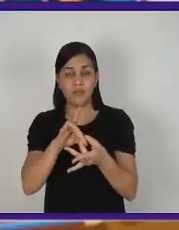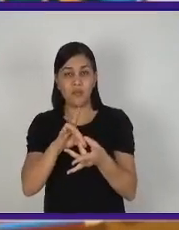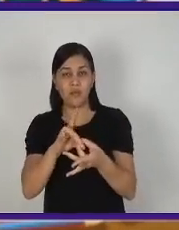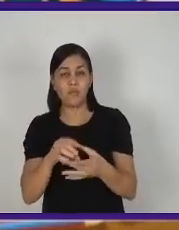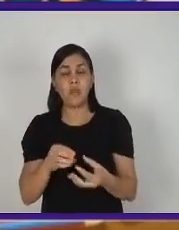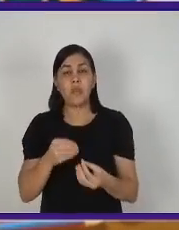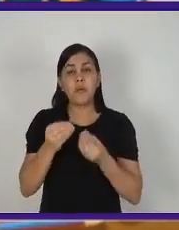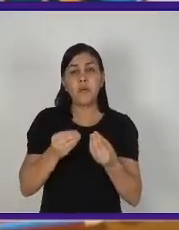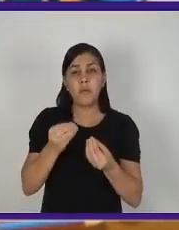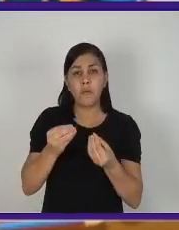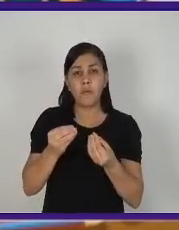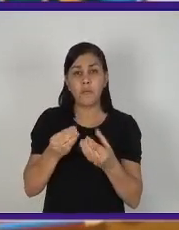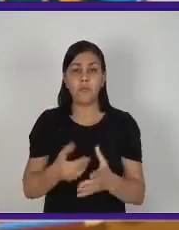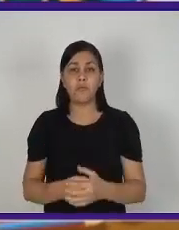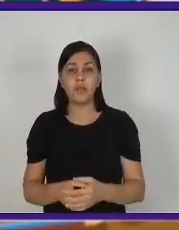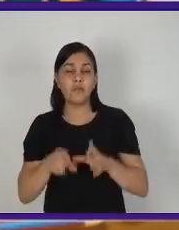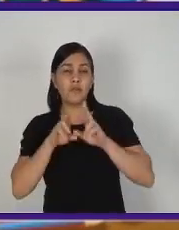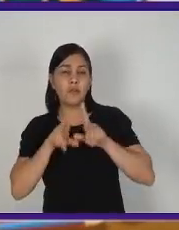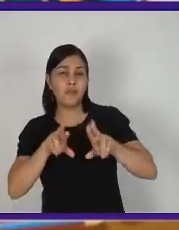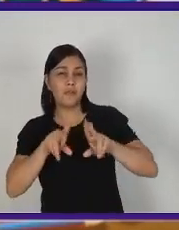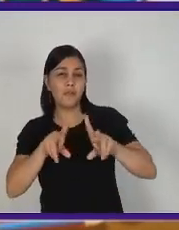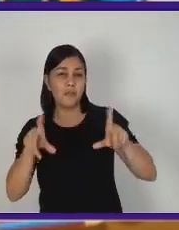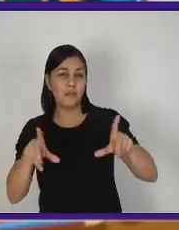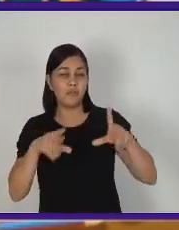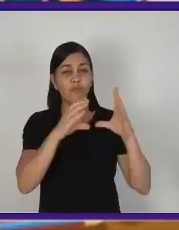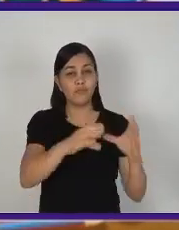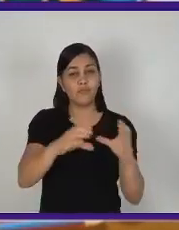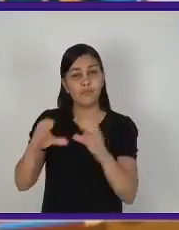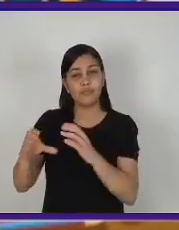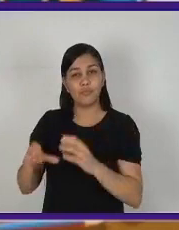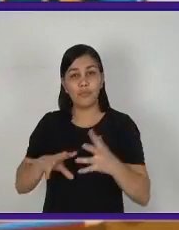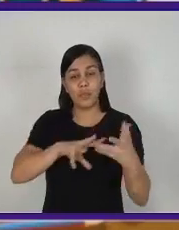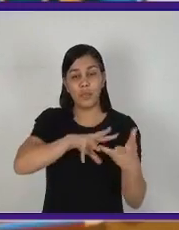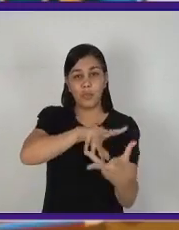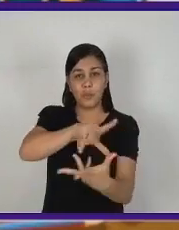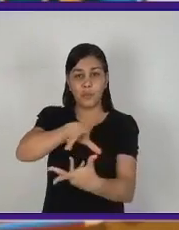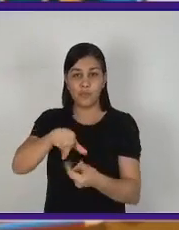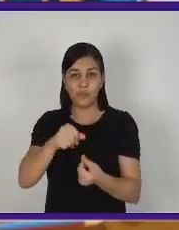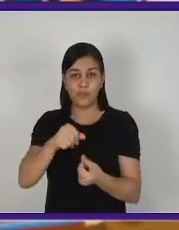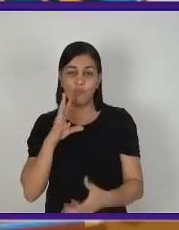parcial integração entre diferentes localidades do mundo.